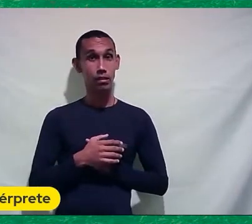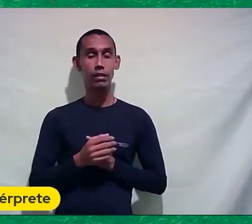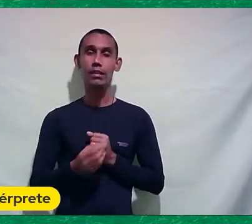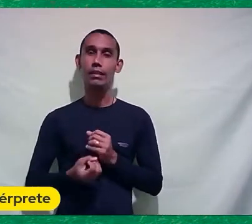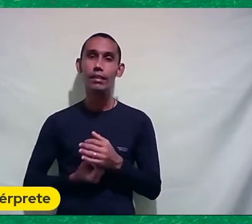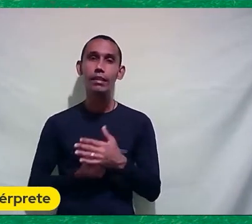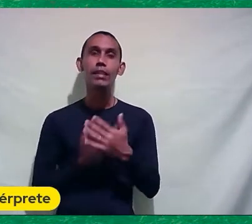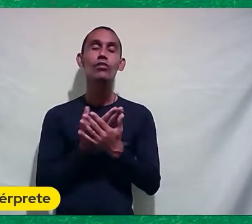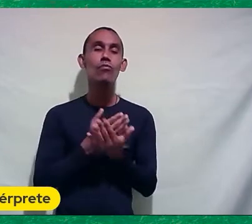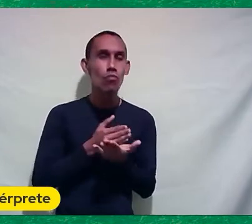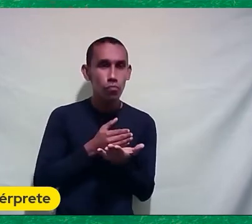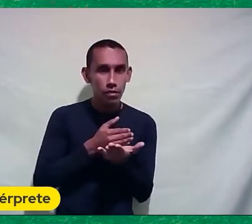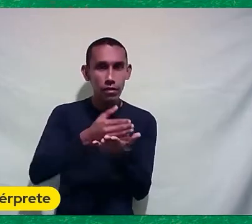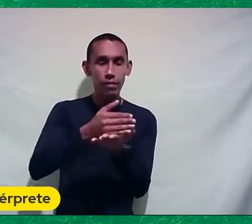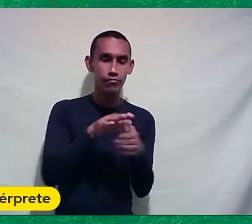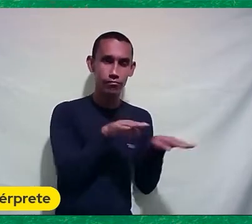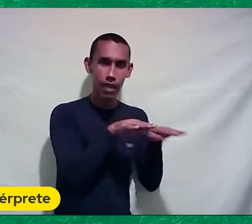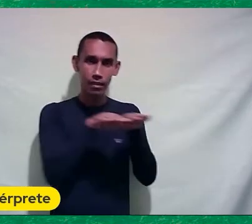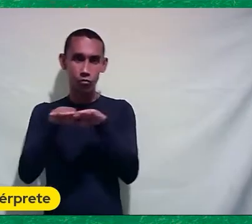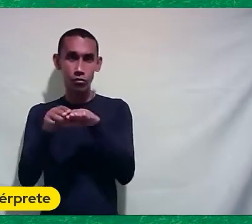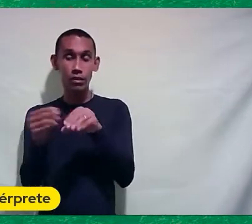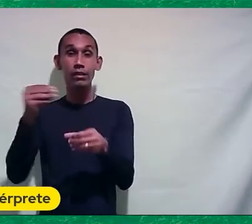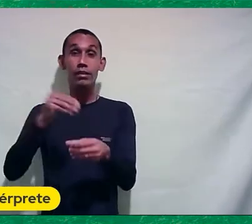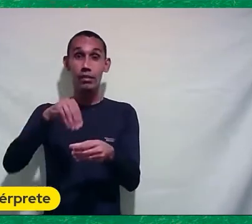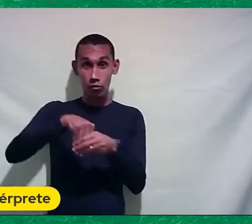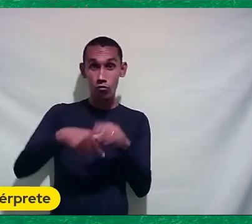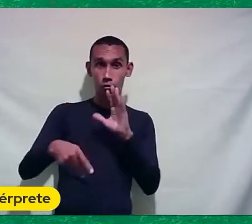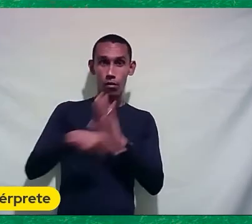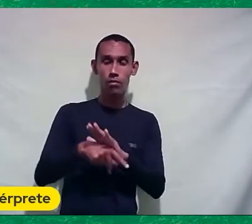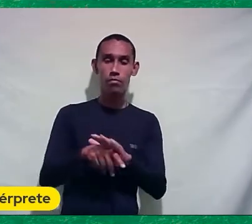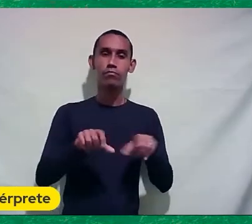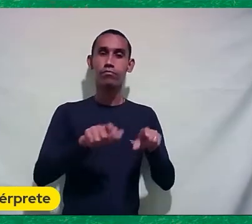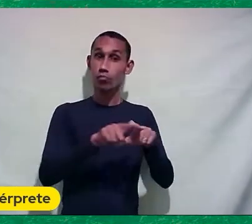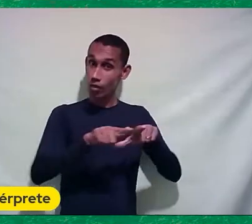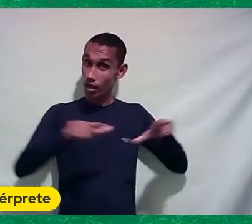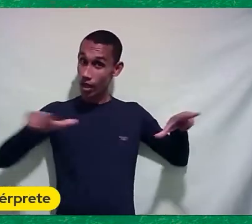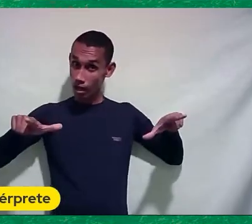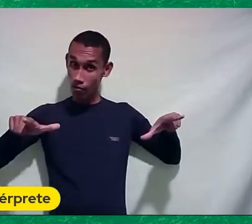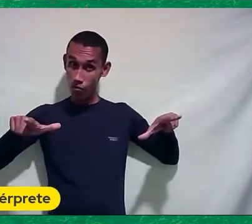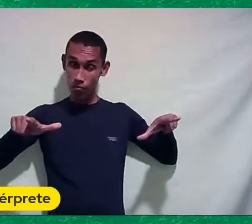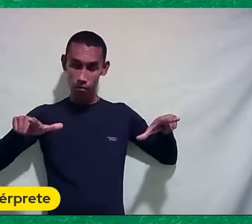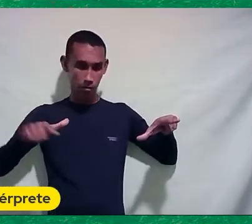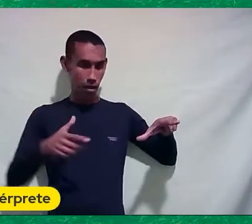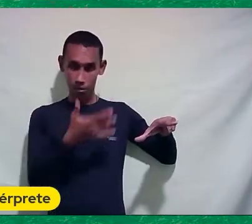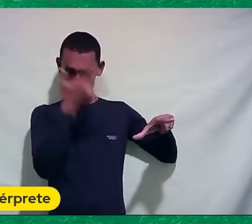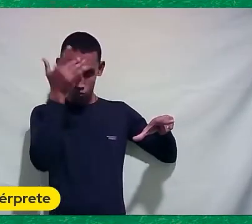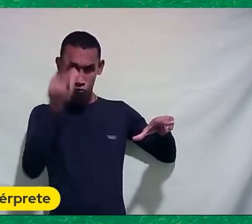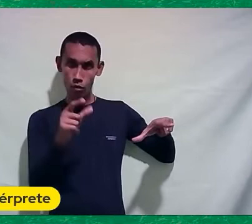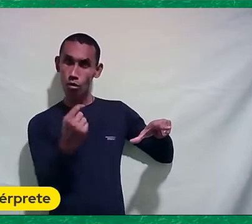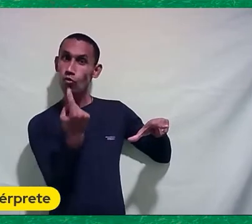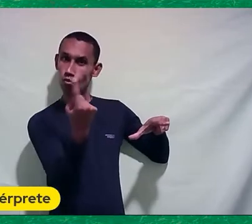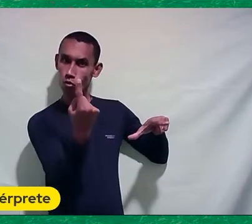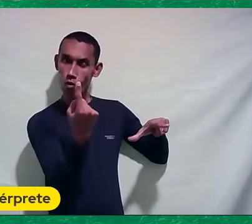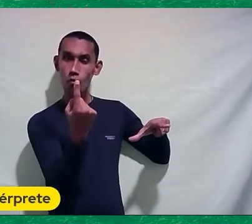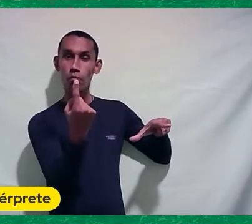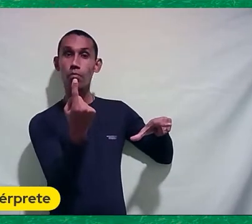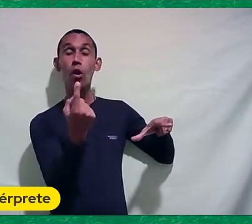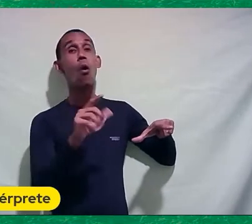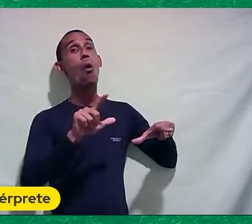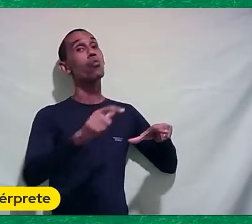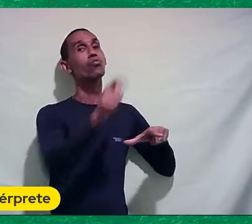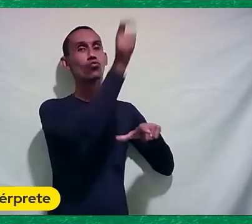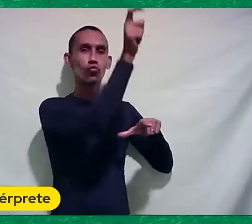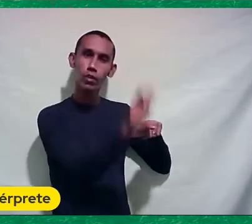A um padrão De convivência Dentro do campo Com espaço Tanto para o individualista Como para o sujeito